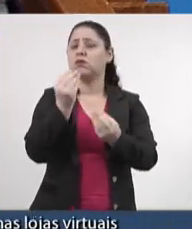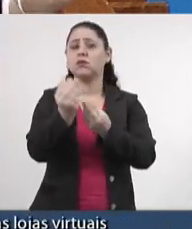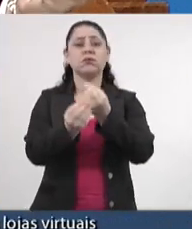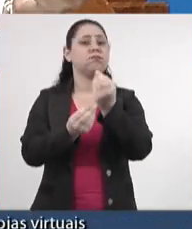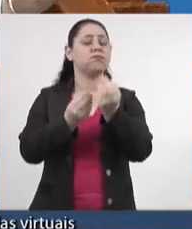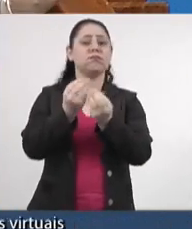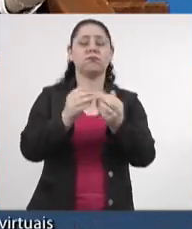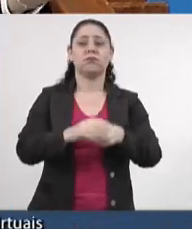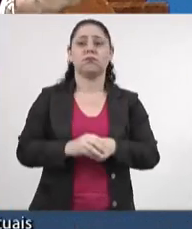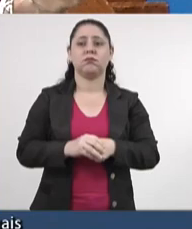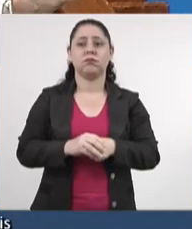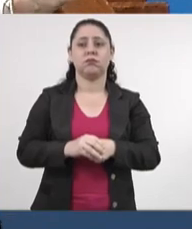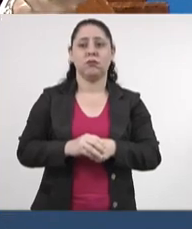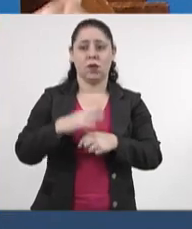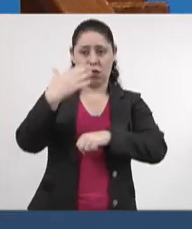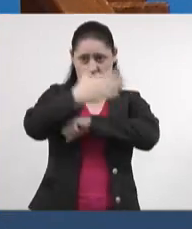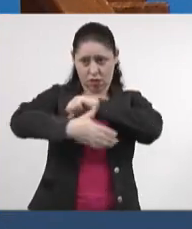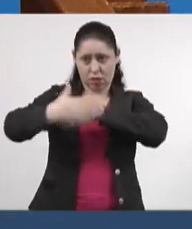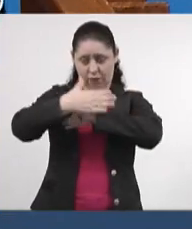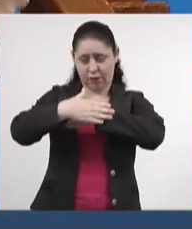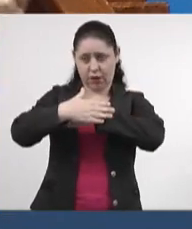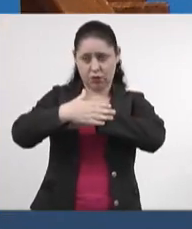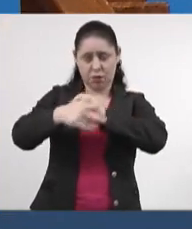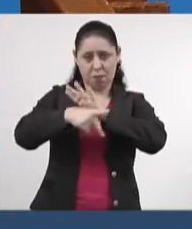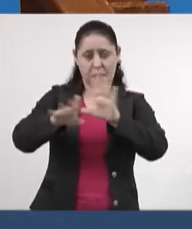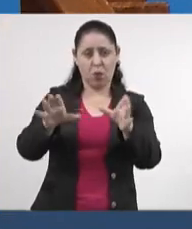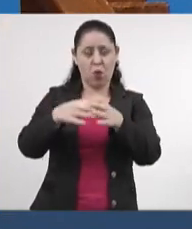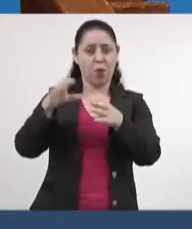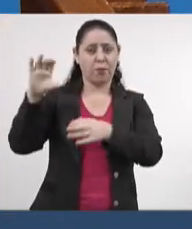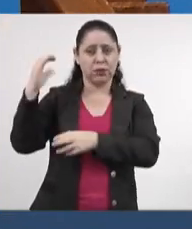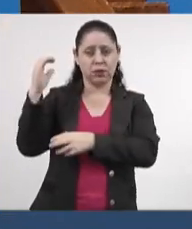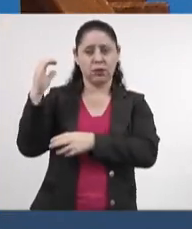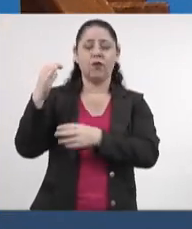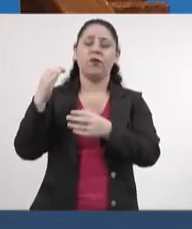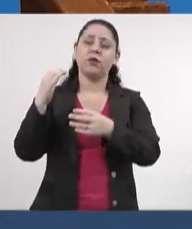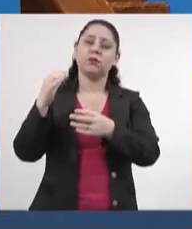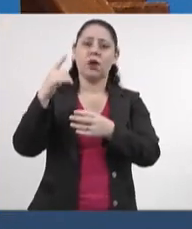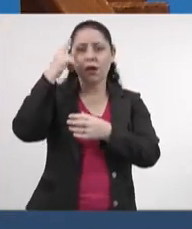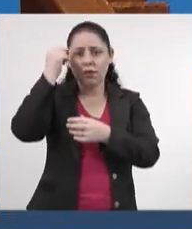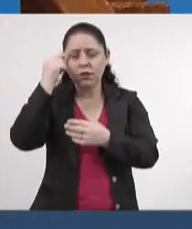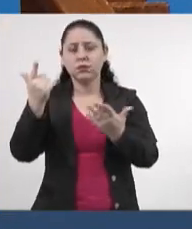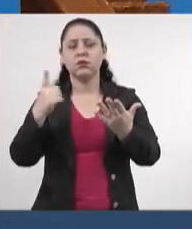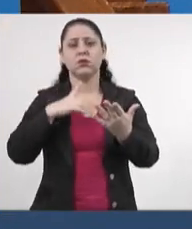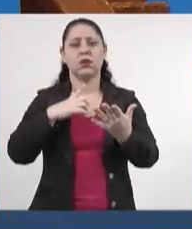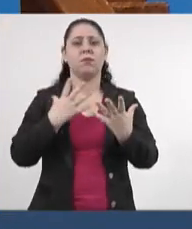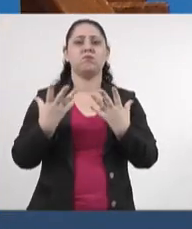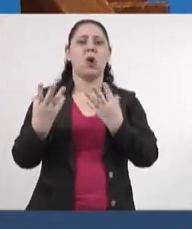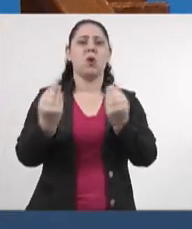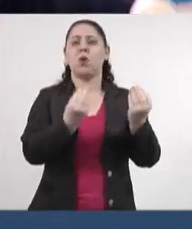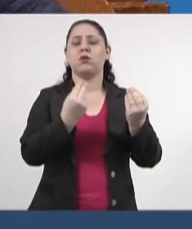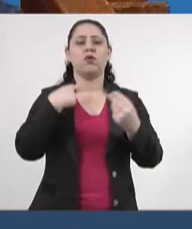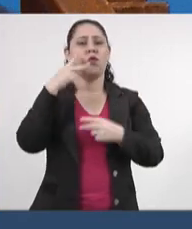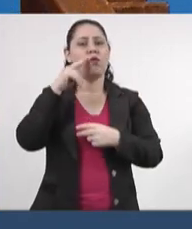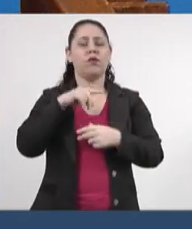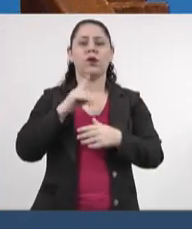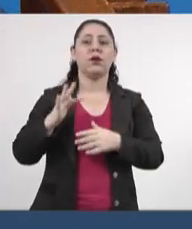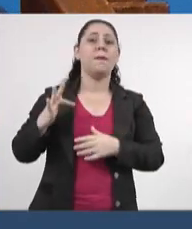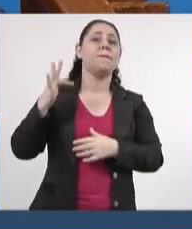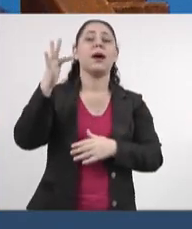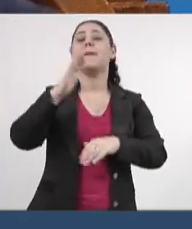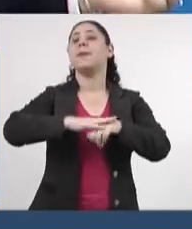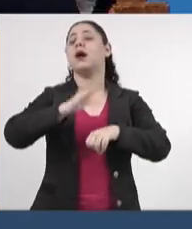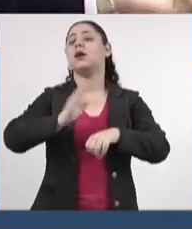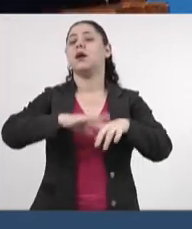como é que eles que defendem tanto a comunidade científica, acadêmica, nós temos muitas coisas para ver lá, além das